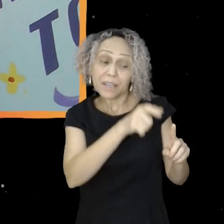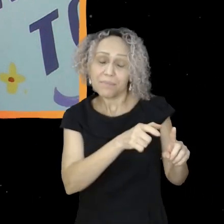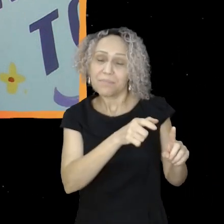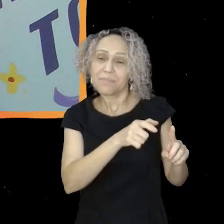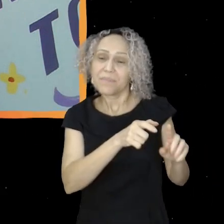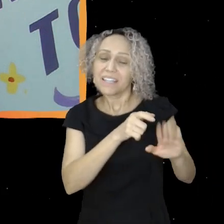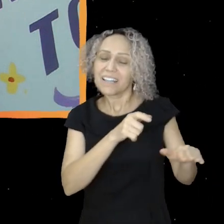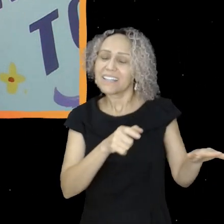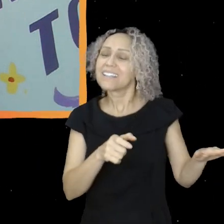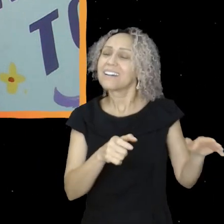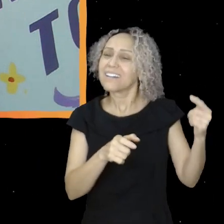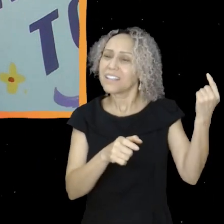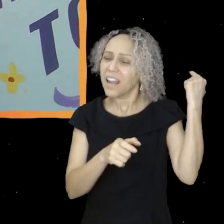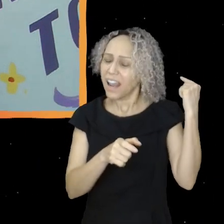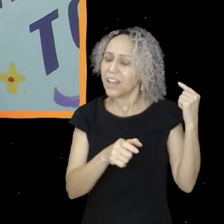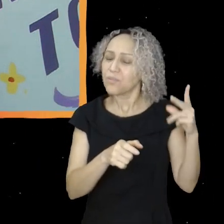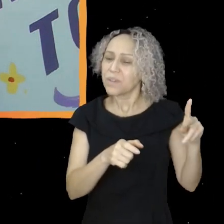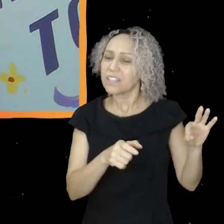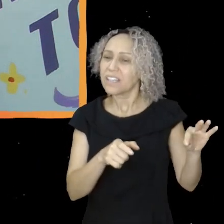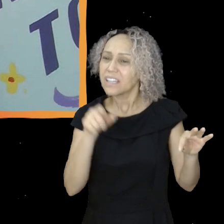elas é...